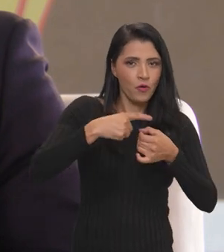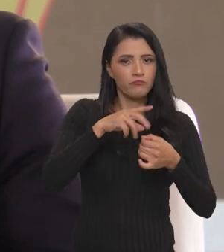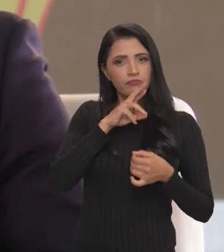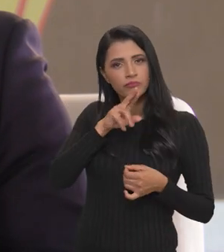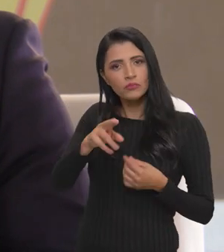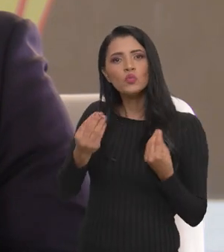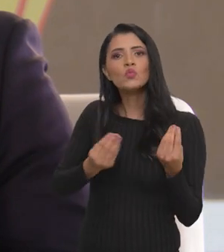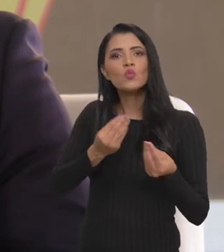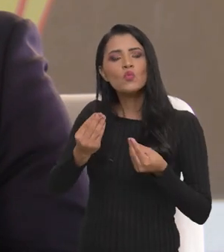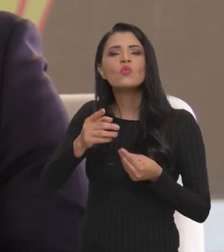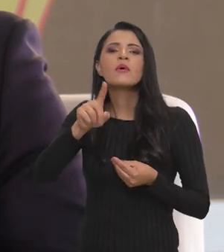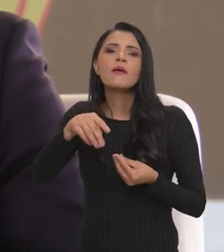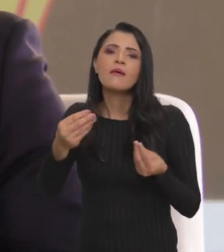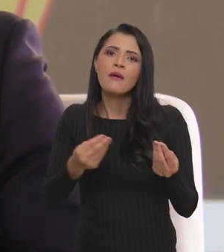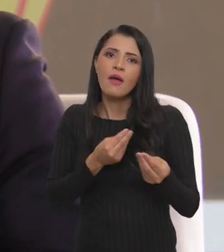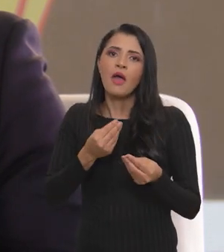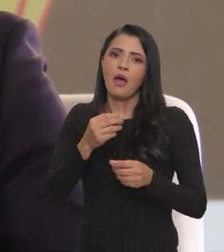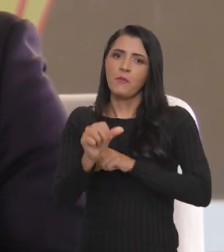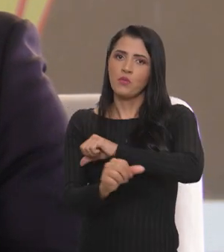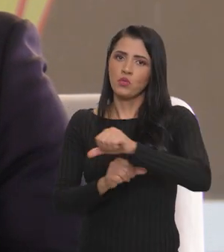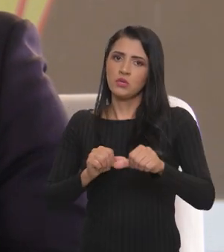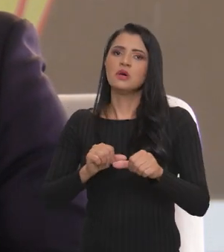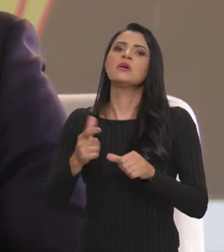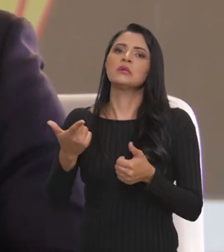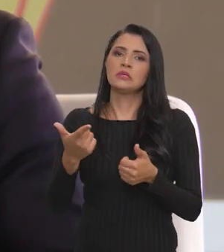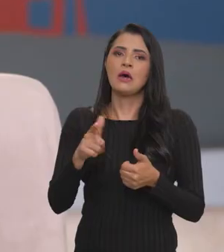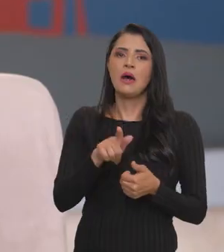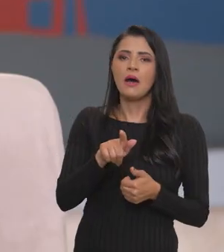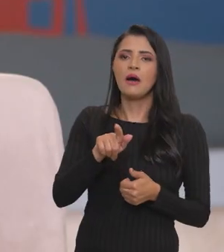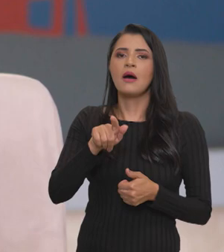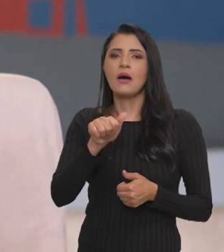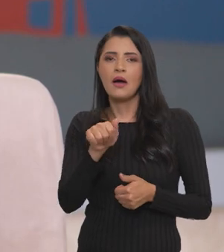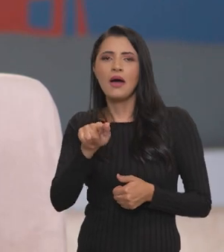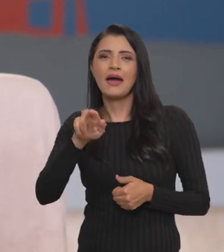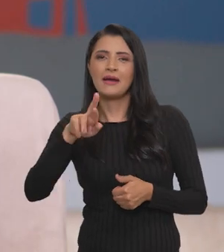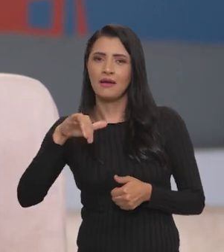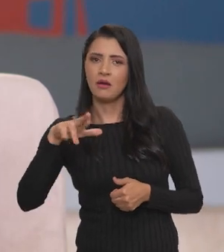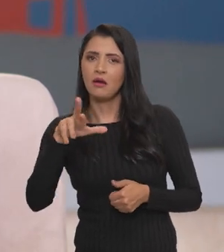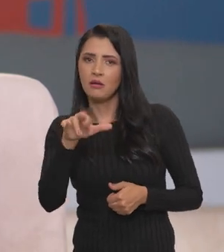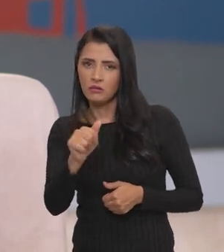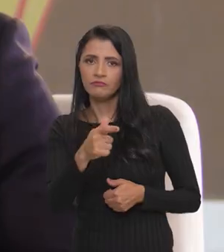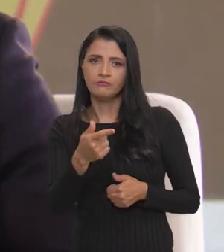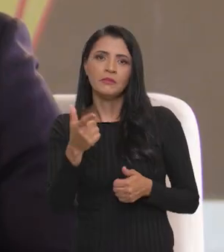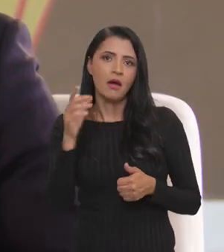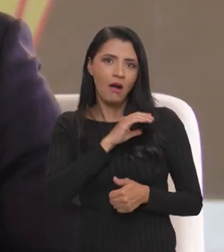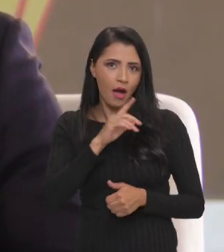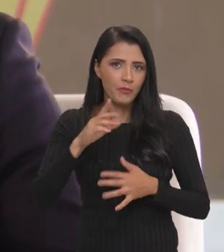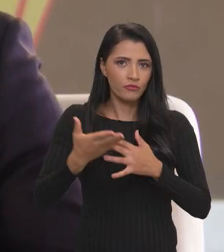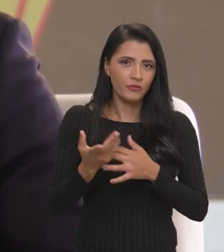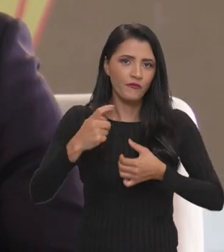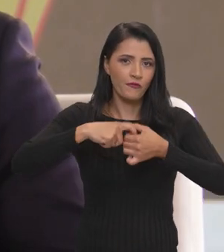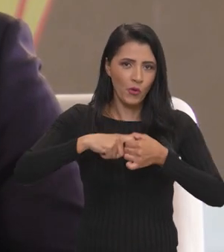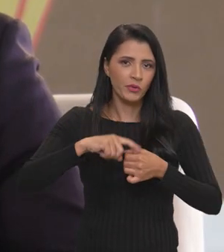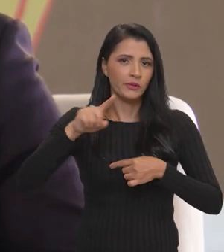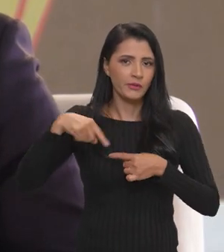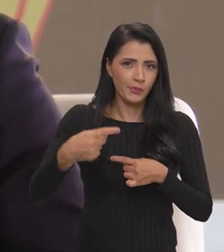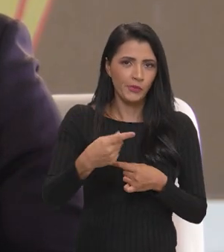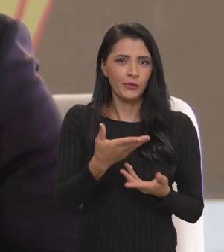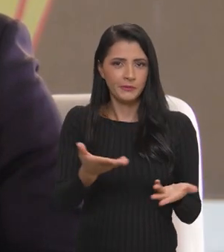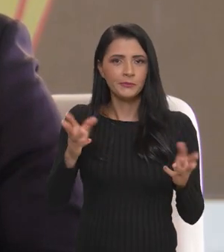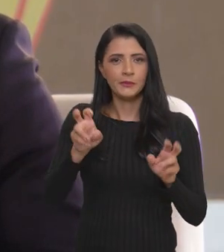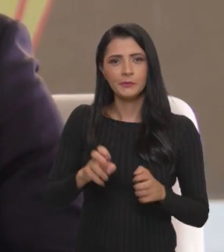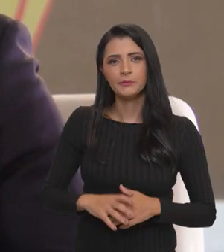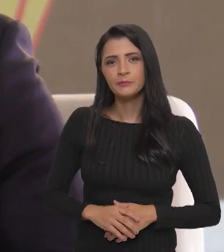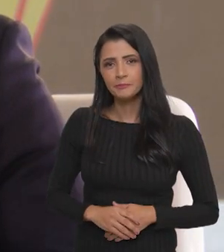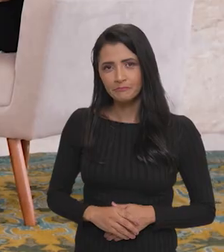retomar no segundo bloco, que é a questão da reforma agrária. Até você me deixou um gancho para isso. Mas a gente vai para um rápido intervalo e voltamos daqui a